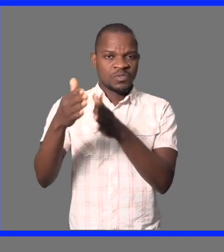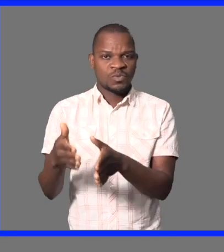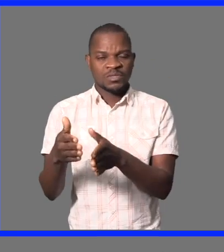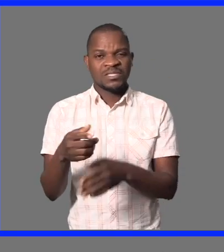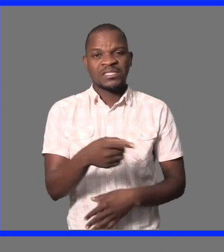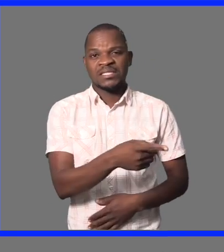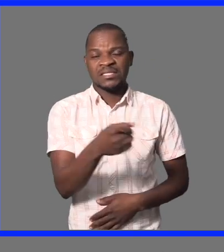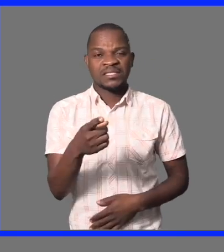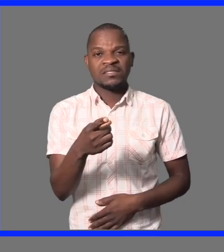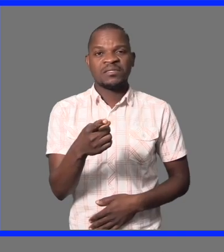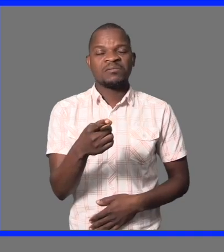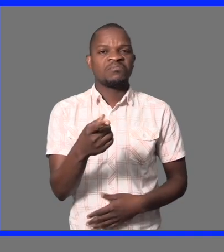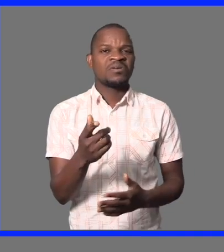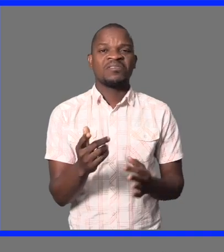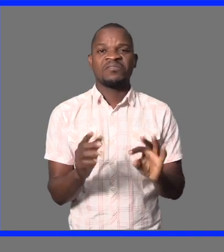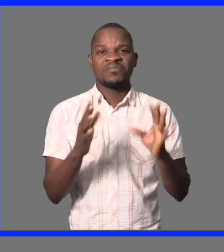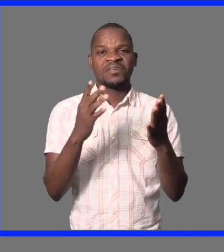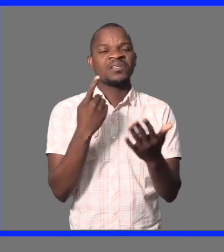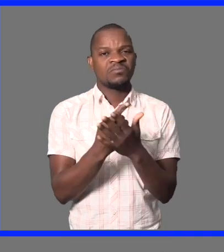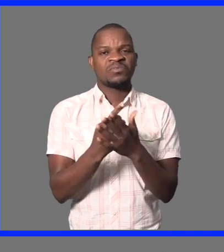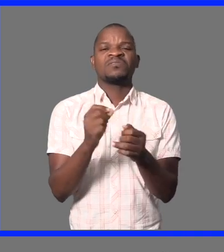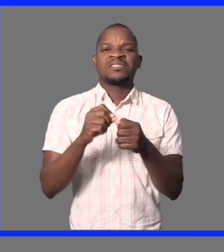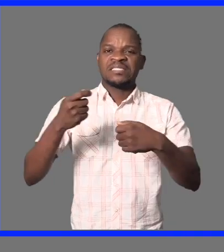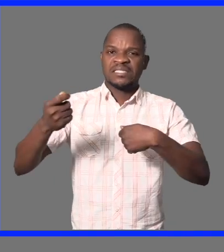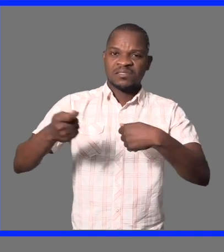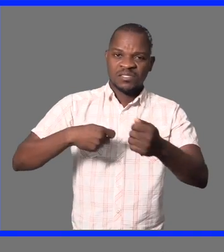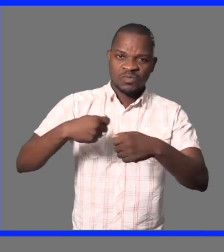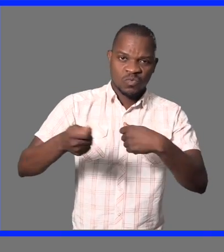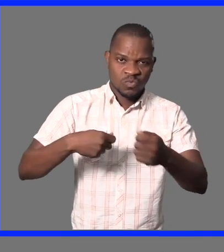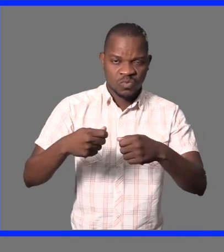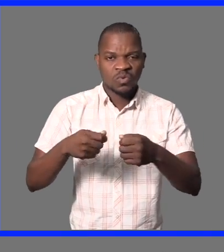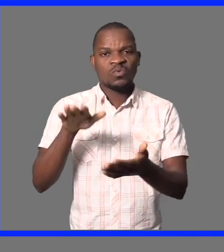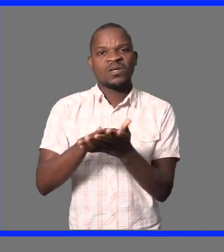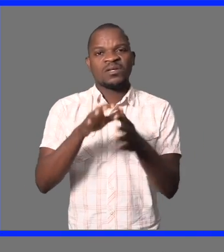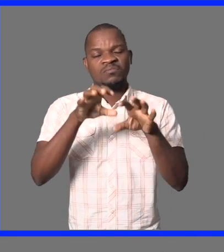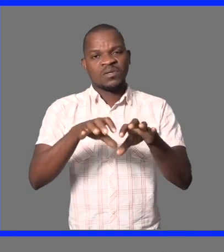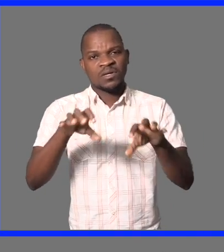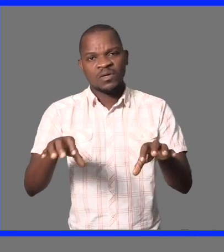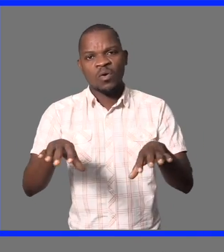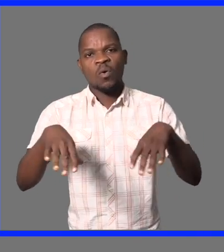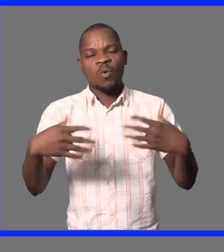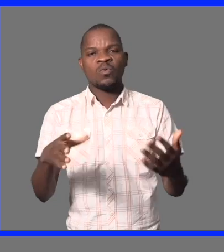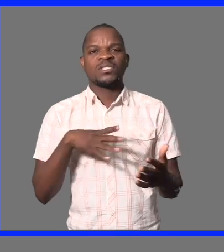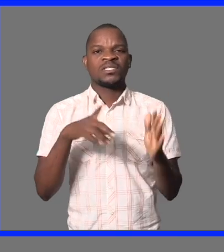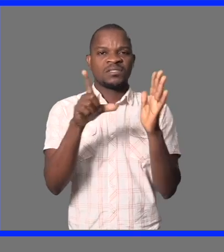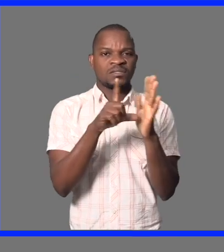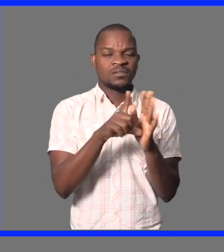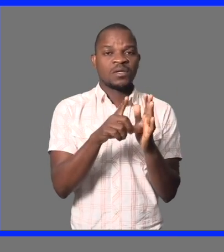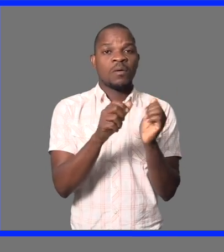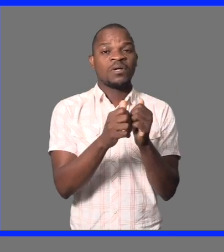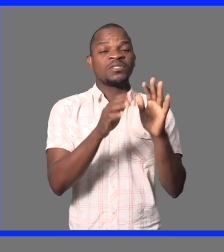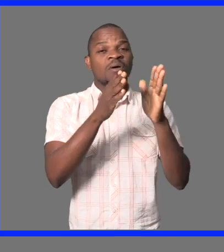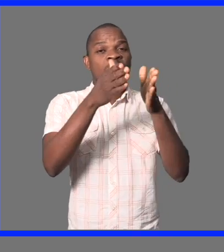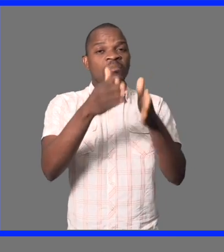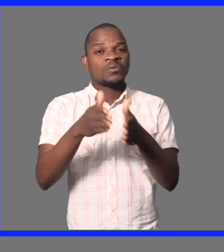Muitas pessoas dependem de atividades, quer no mercado informal, quer formal, mas sobretudo do mercado